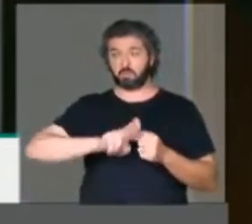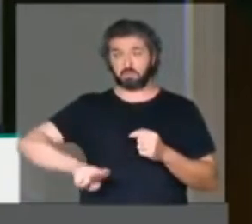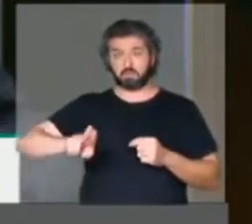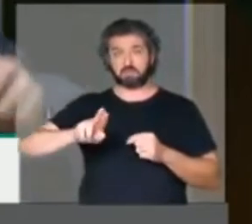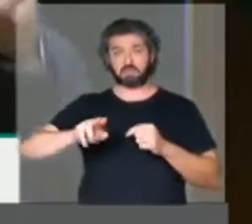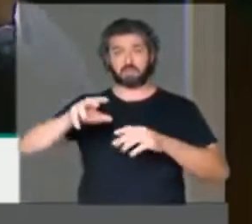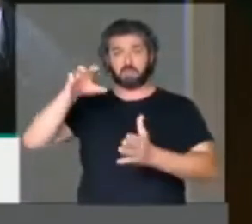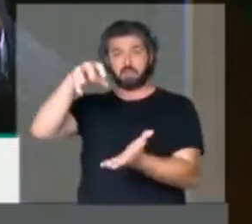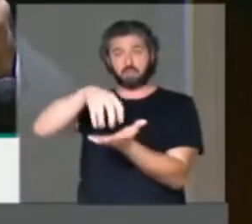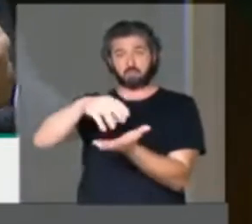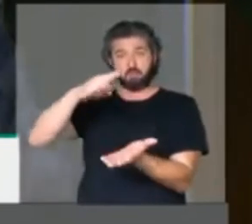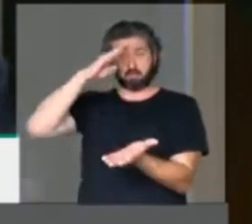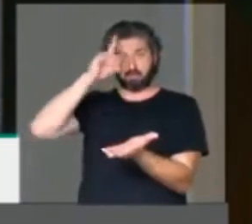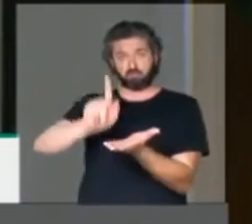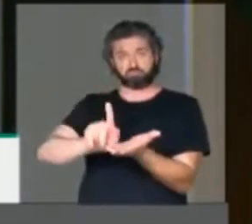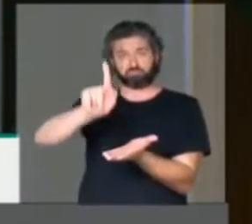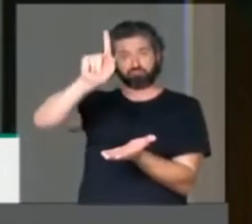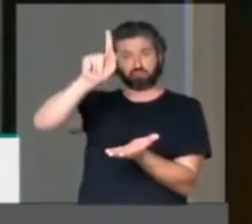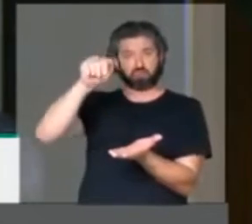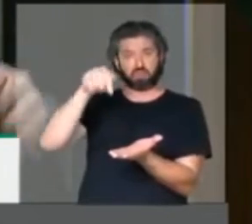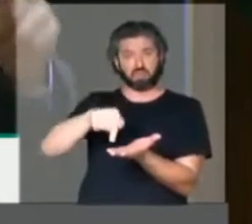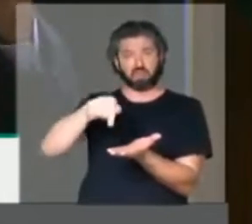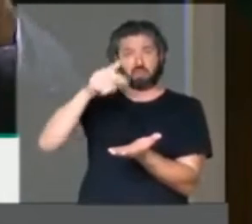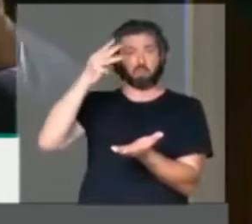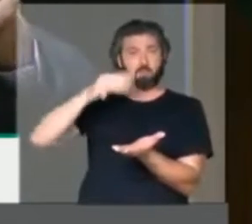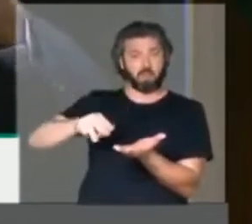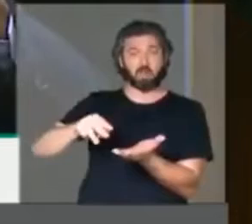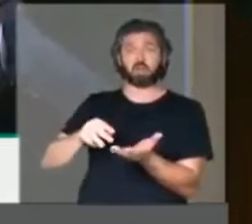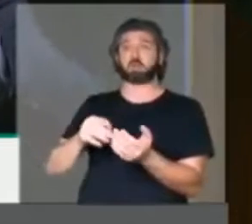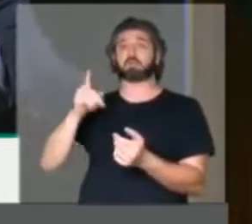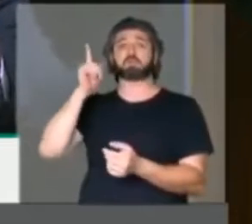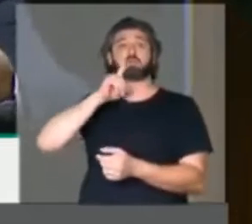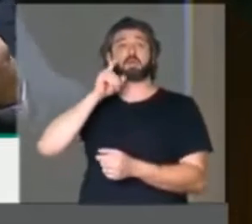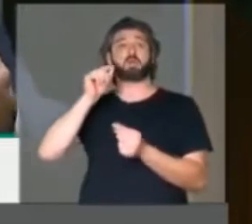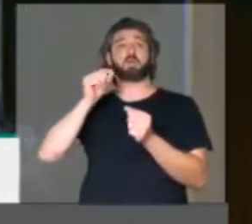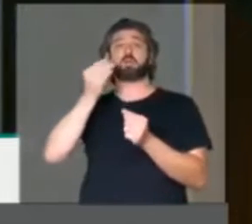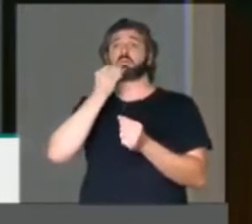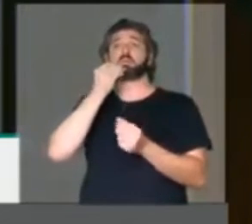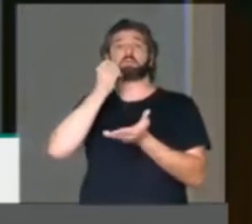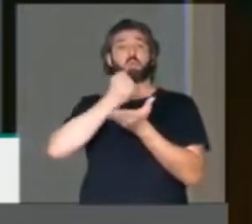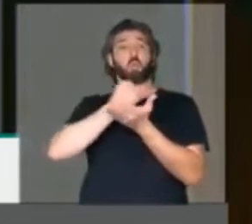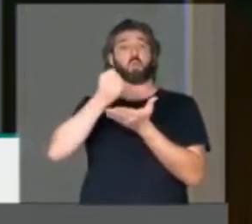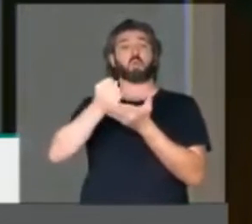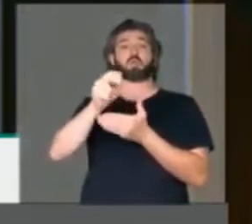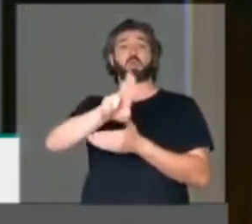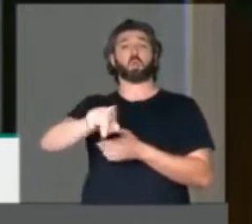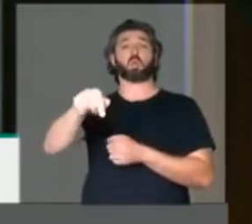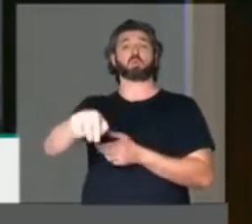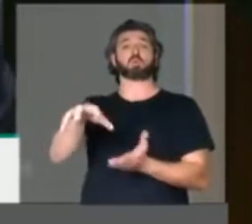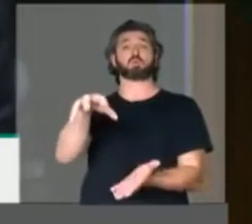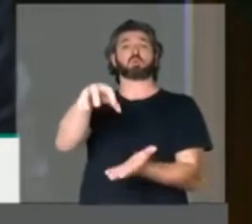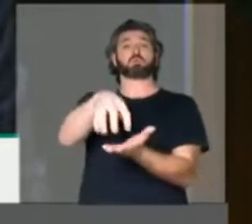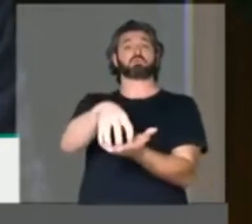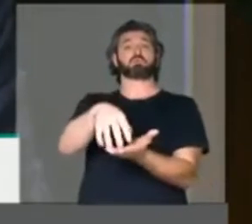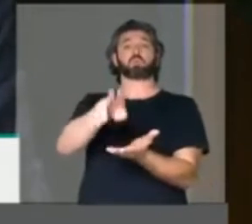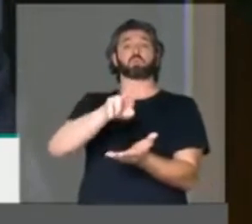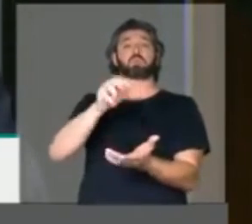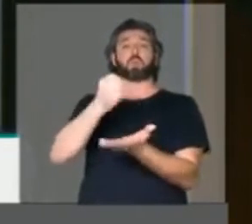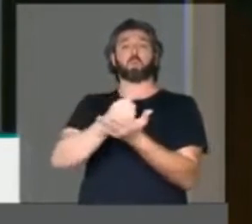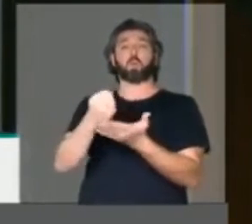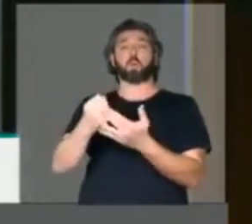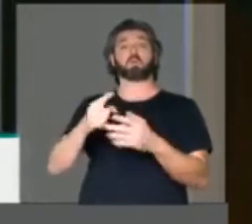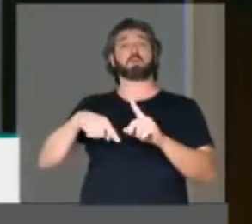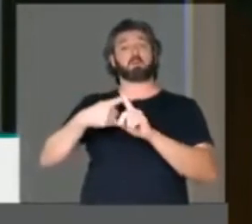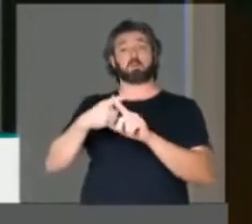os Estados Unidos poderiam assinar um contrato de utilização da base com as